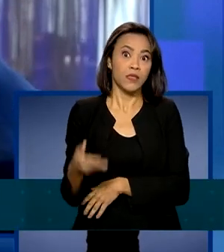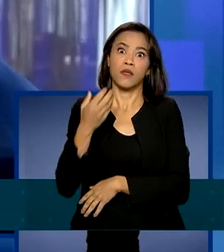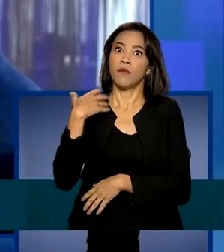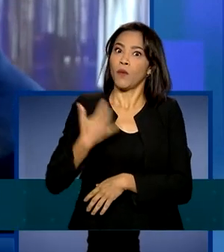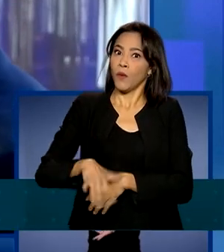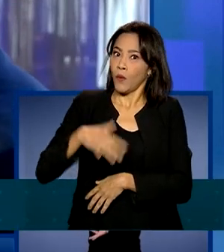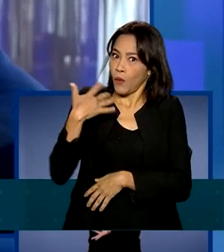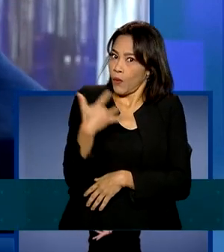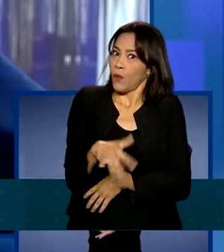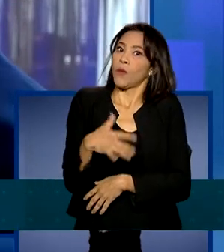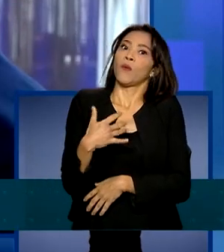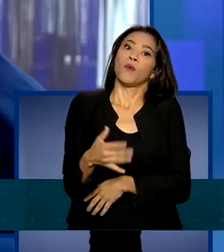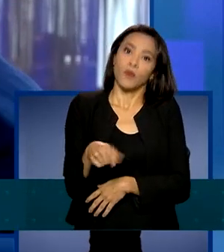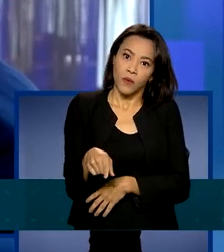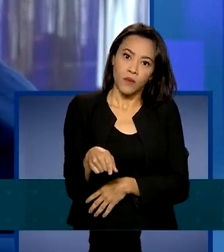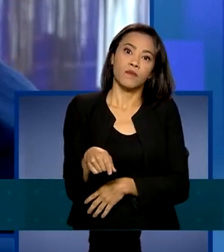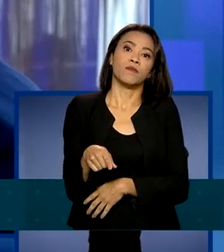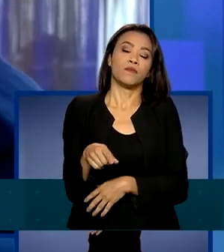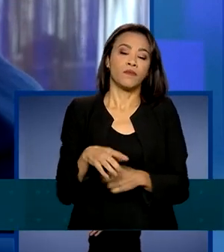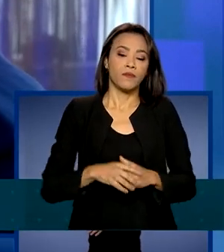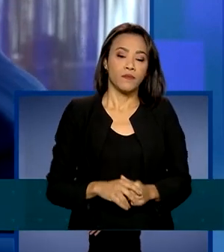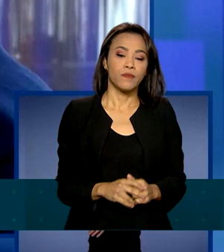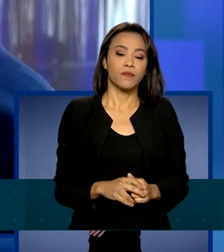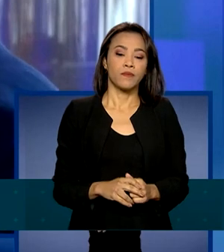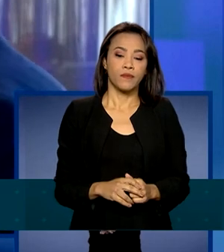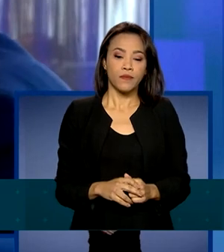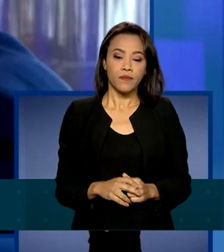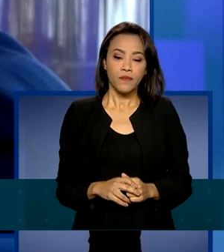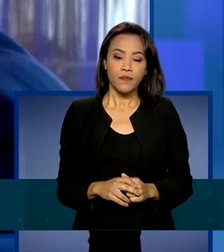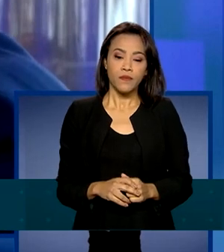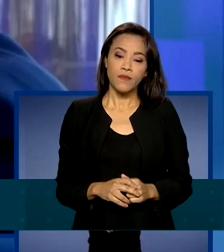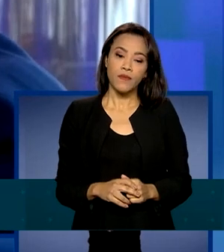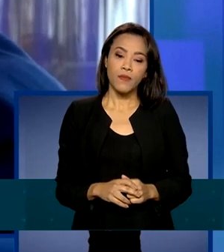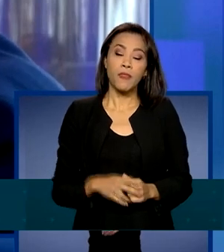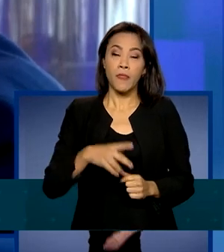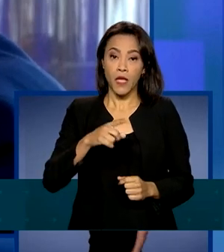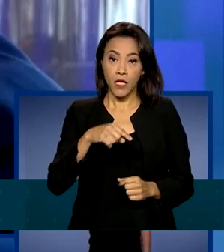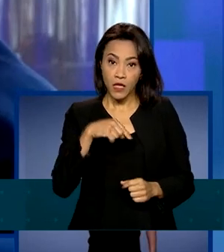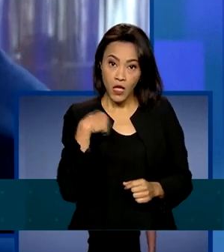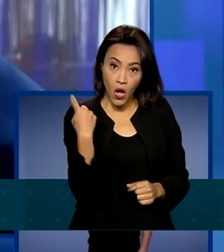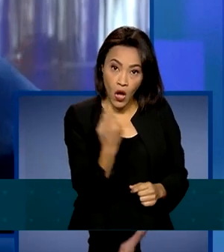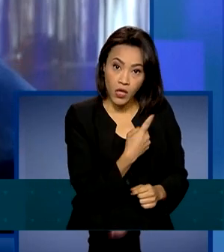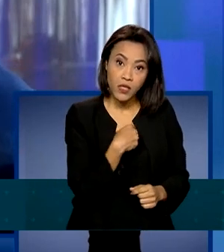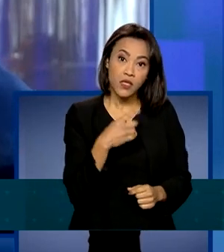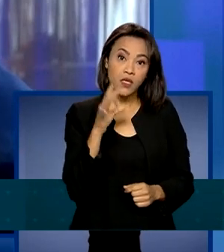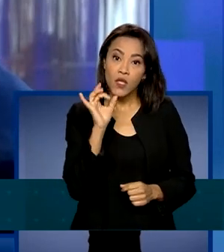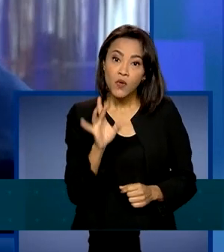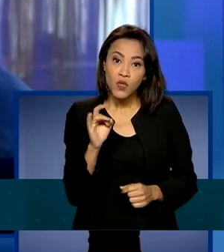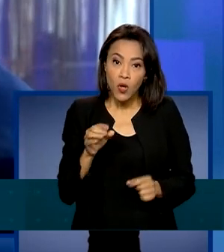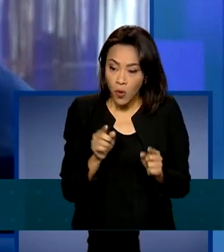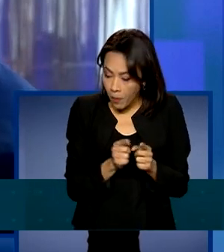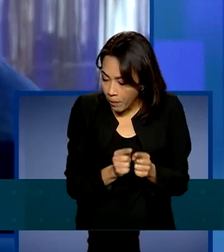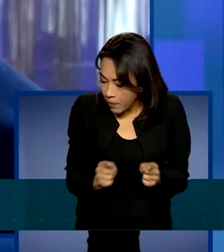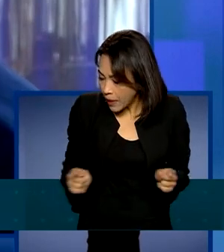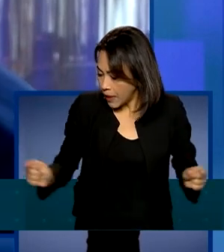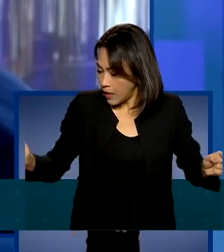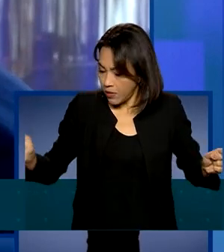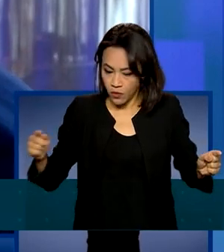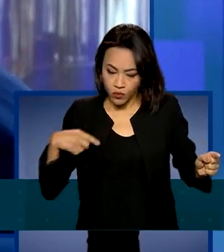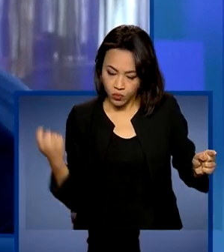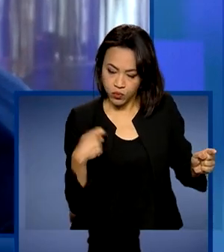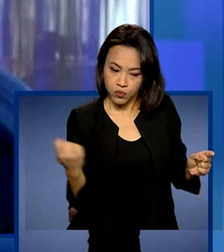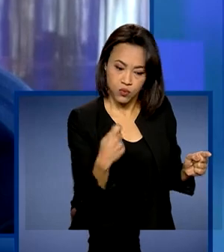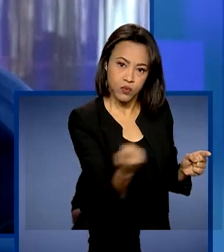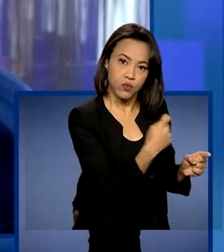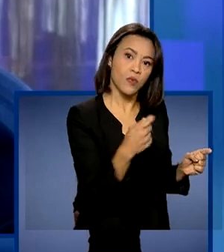área irrigável de um estado. E a gente não faz só o maior perímetro de irrigação do Brasil, a gente faz